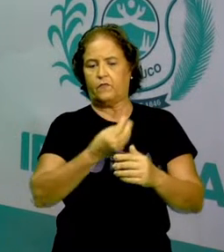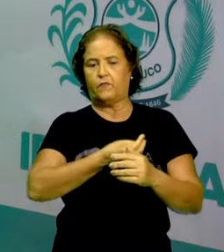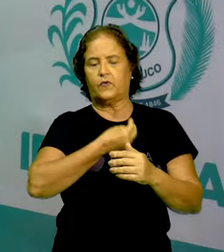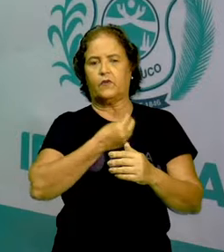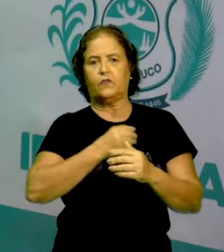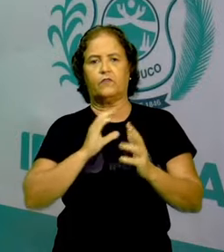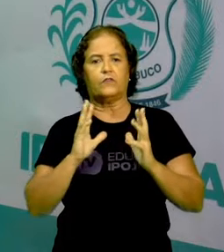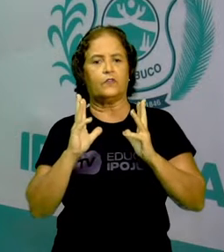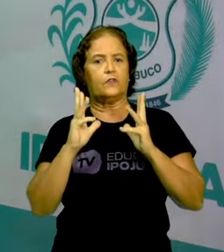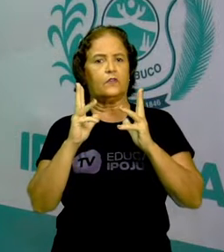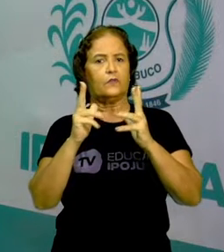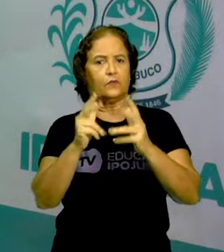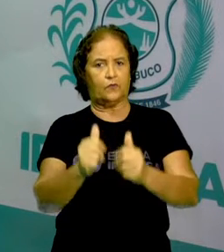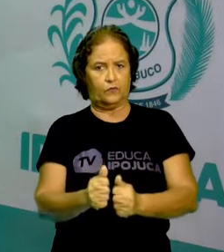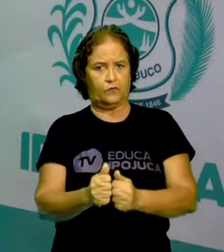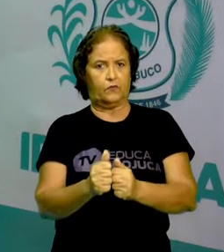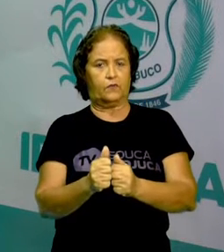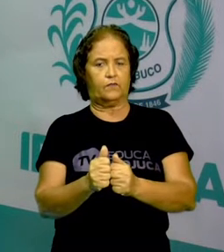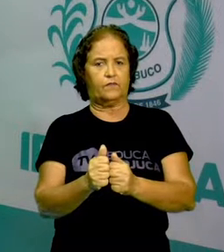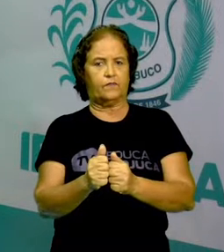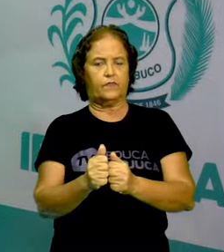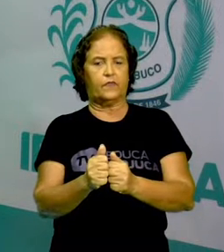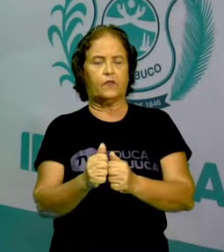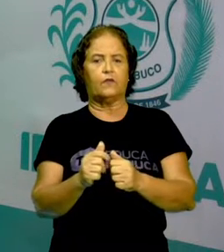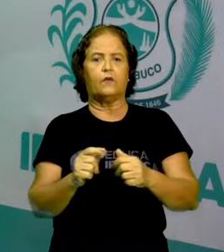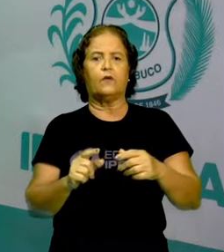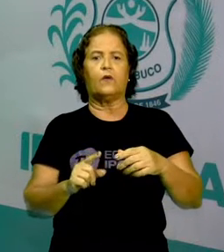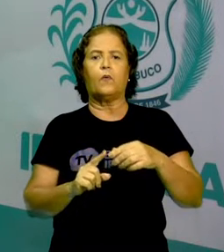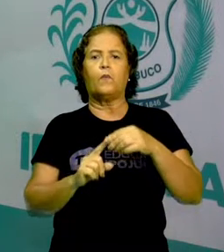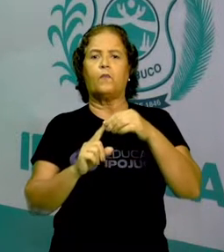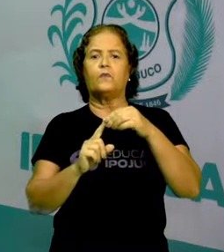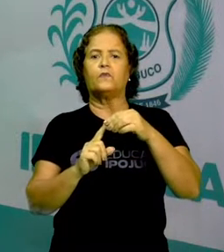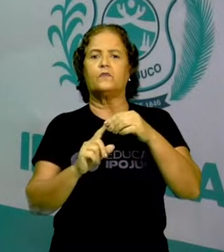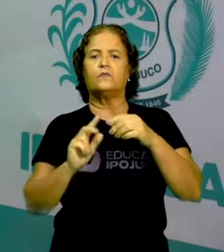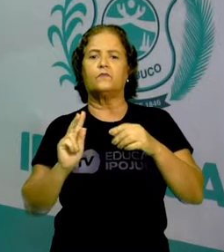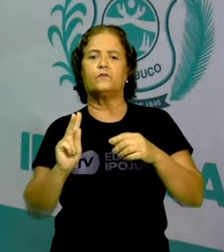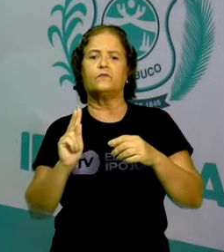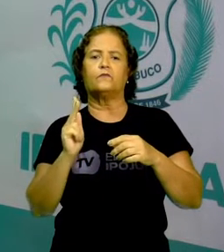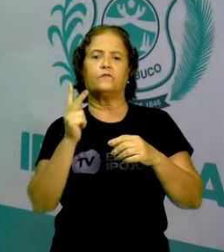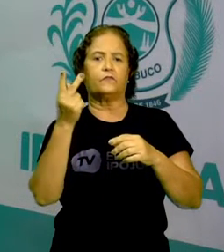esses princípios são chamados por nós de valores.